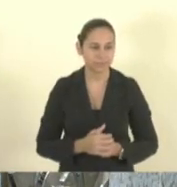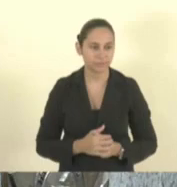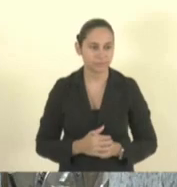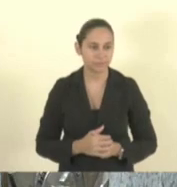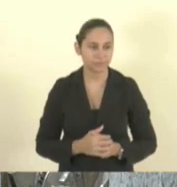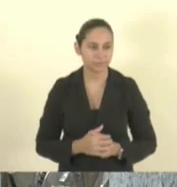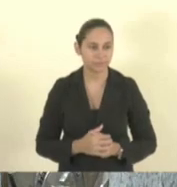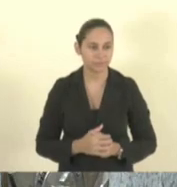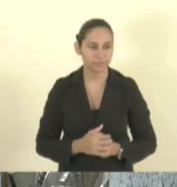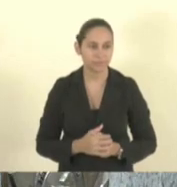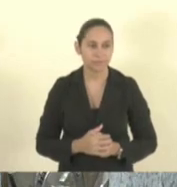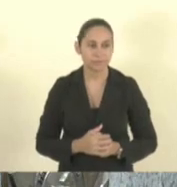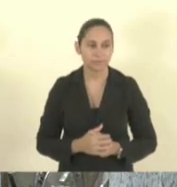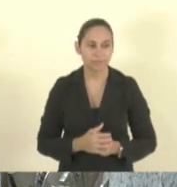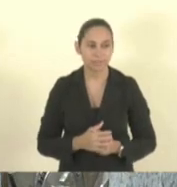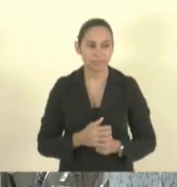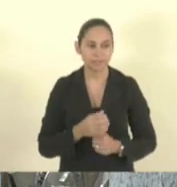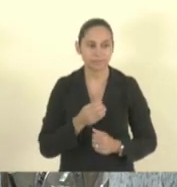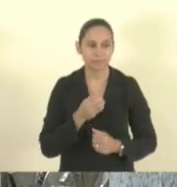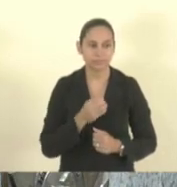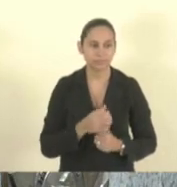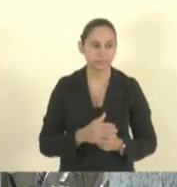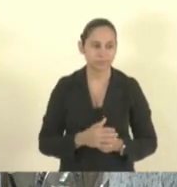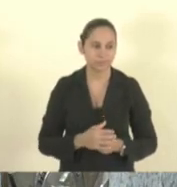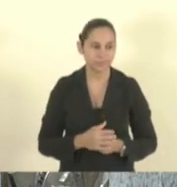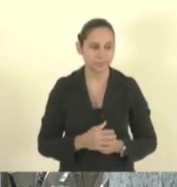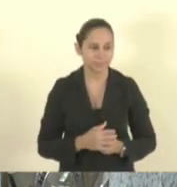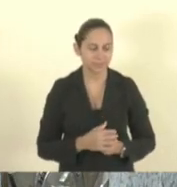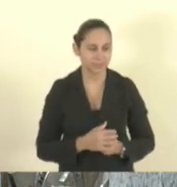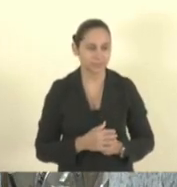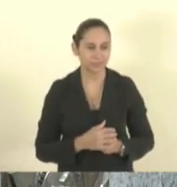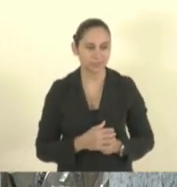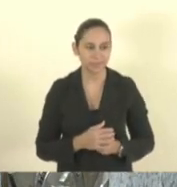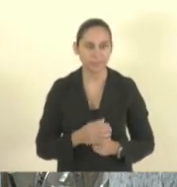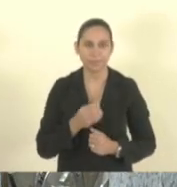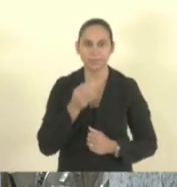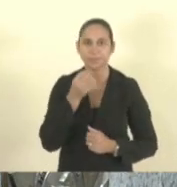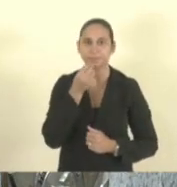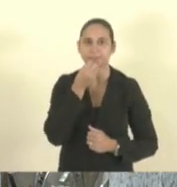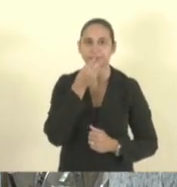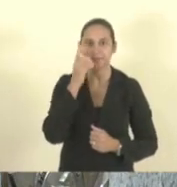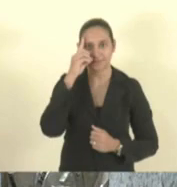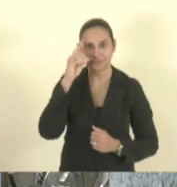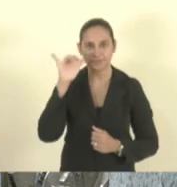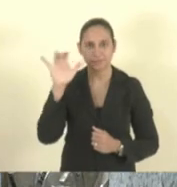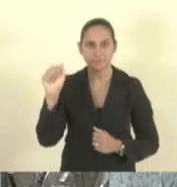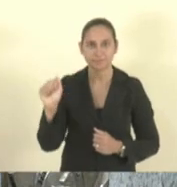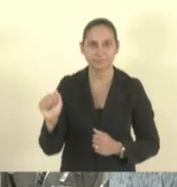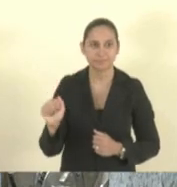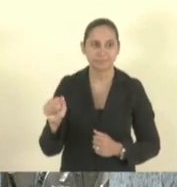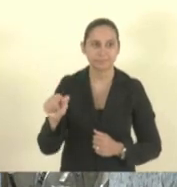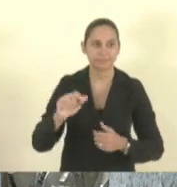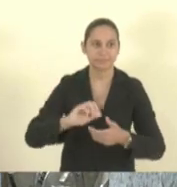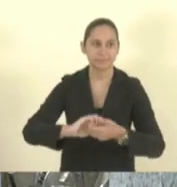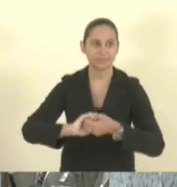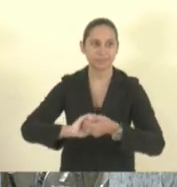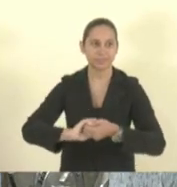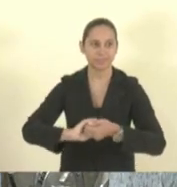Bom dia queria agradecer o convite aqui em nome da presidente Dari Pagum